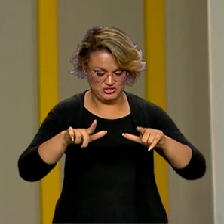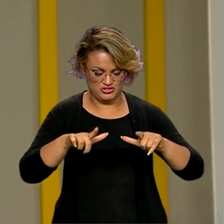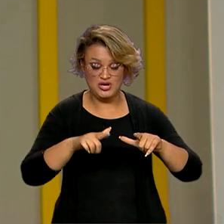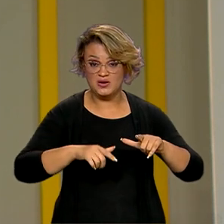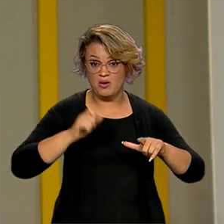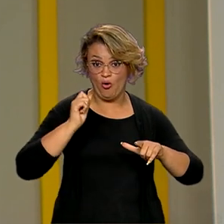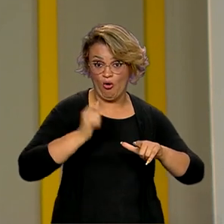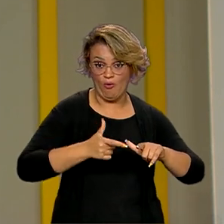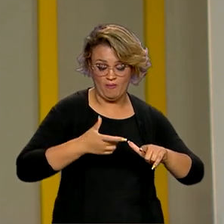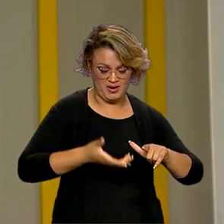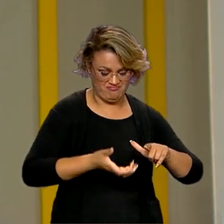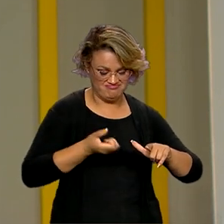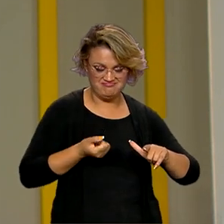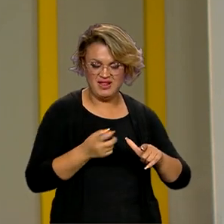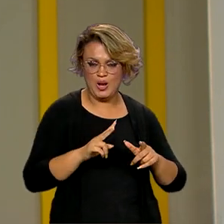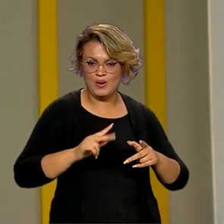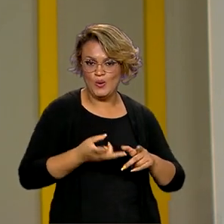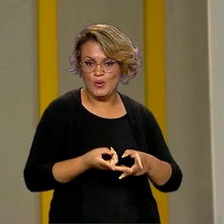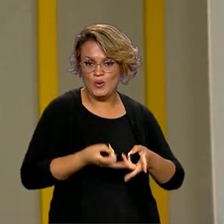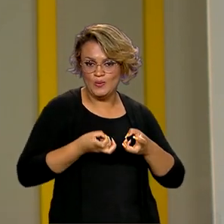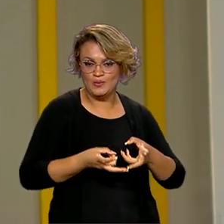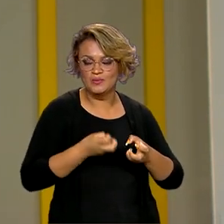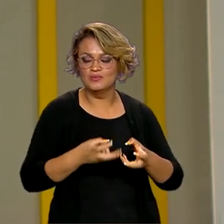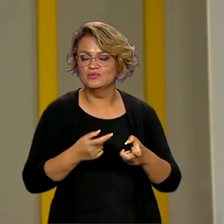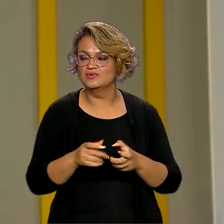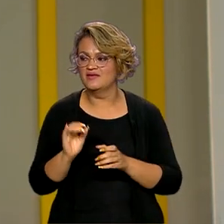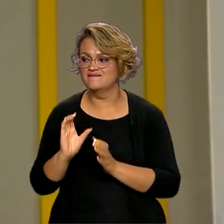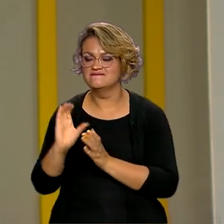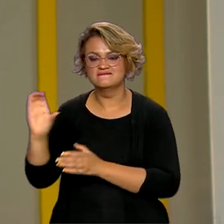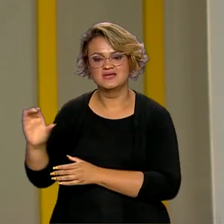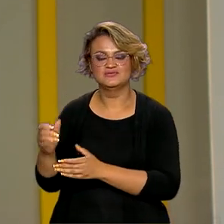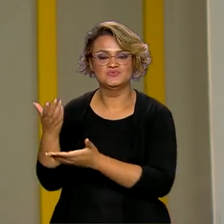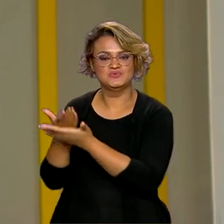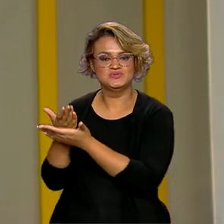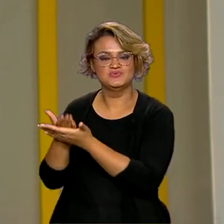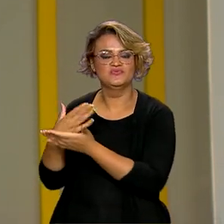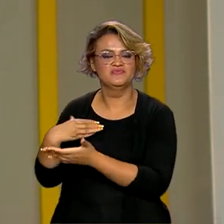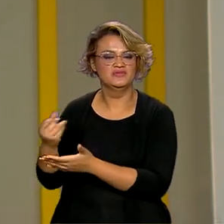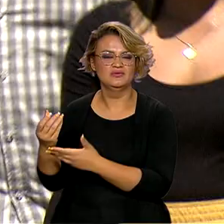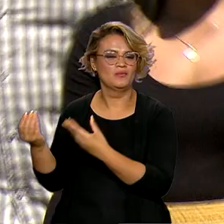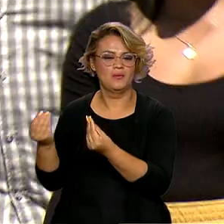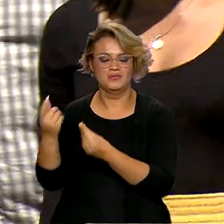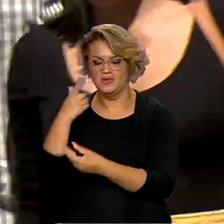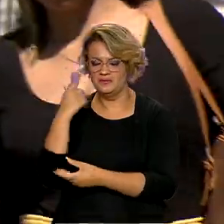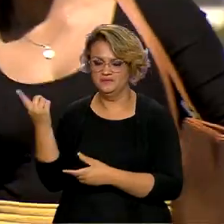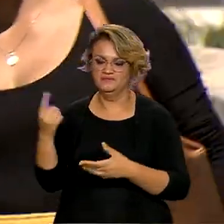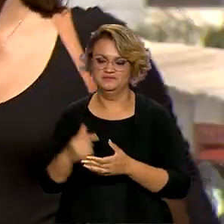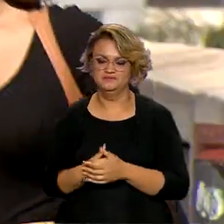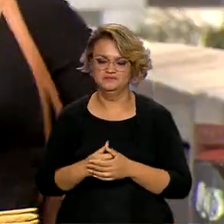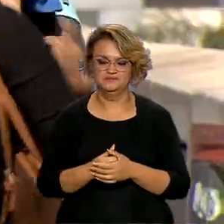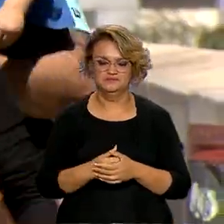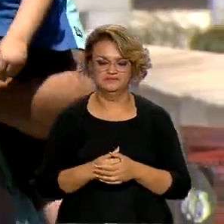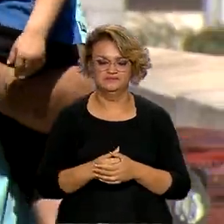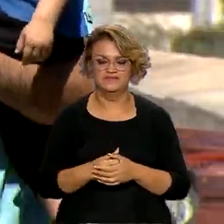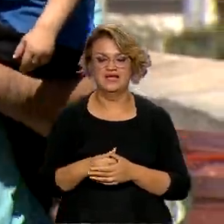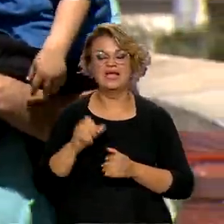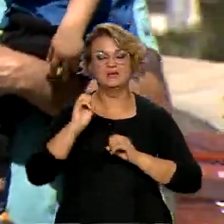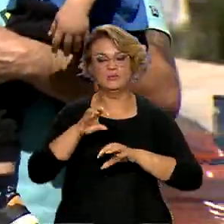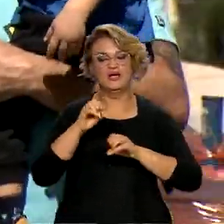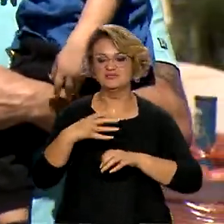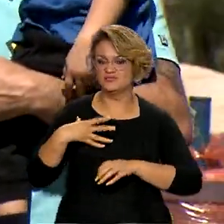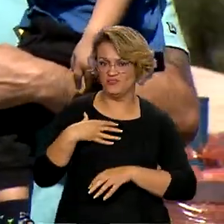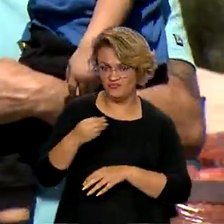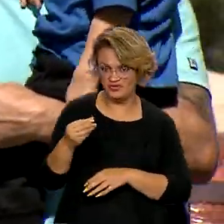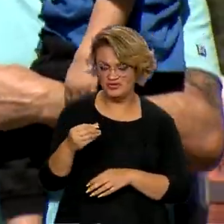e utilizem os rendimentos para financiar os estudos dos filhos. Olha só na reportagem. A educação dos